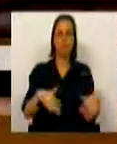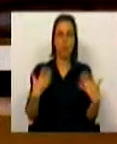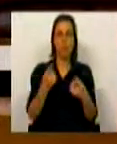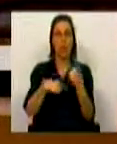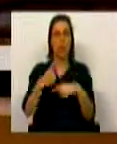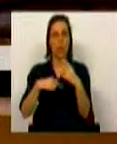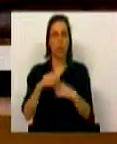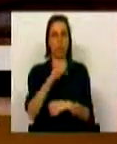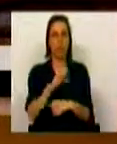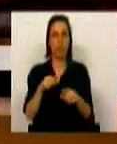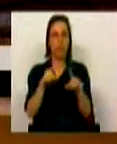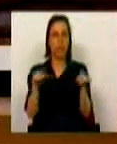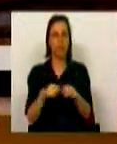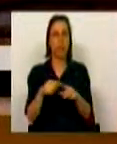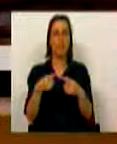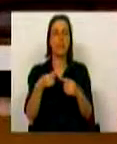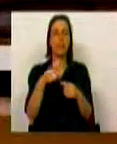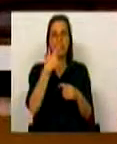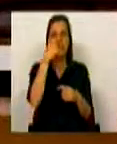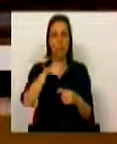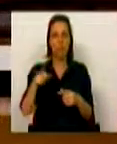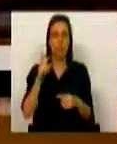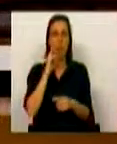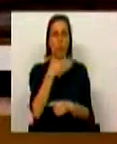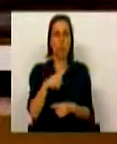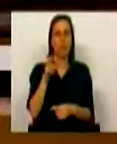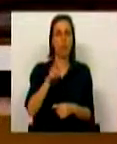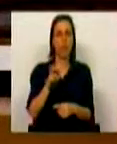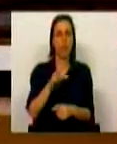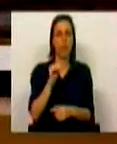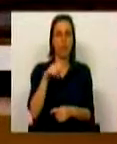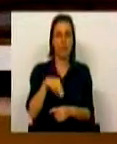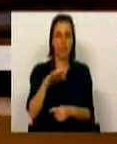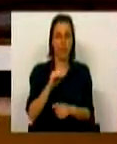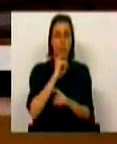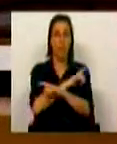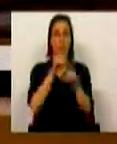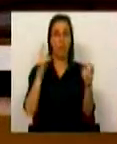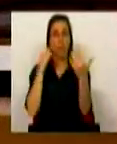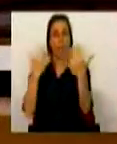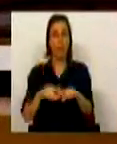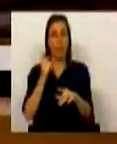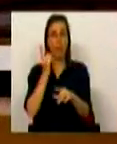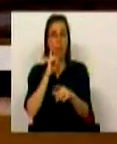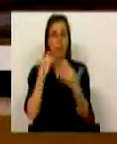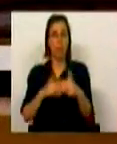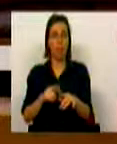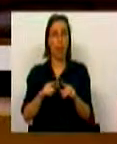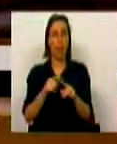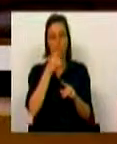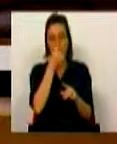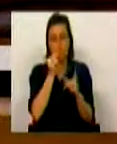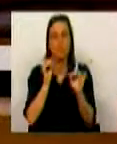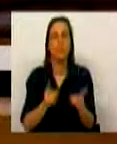renovar o cartão nos espaços cidadão. No dia 11 de junho, o SMS que alerta para o prazo de caducidade do cartão de cidadão